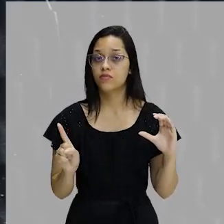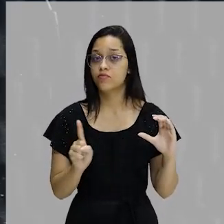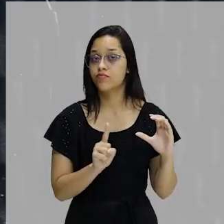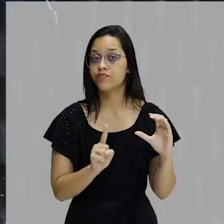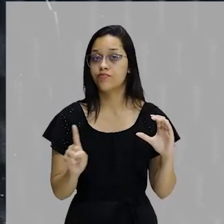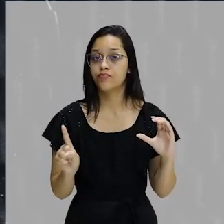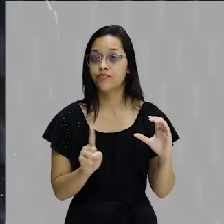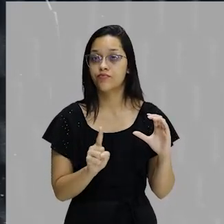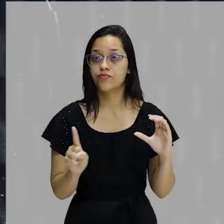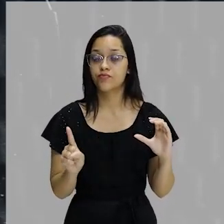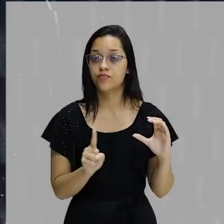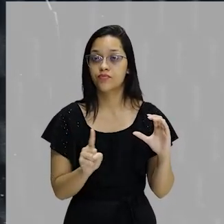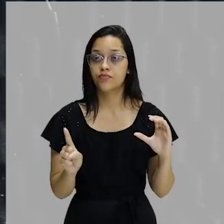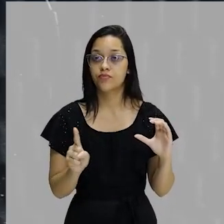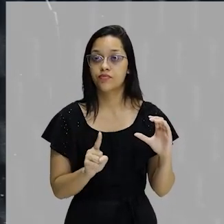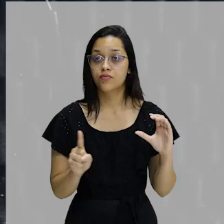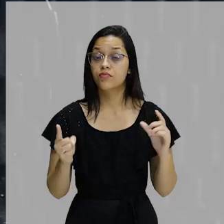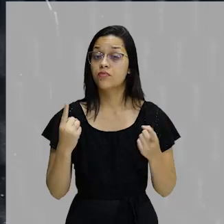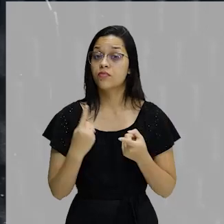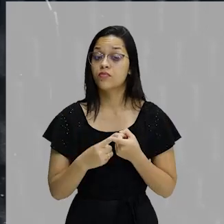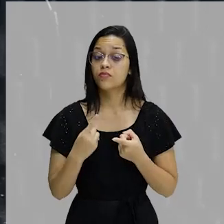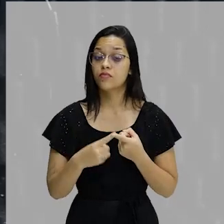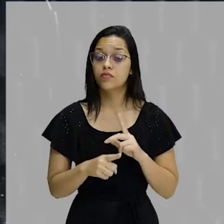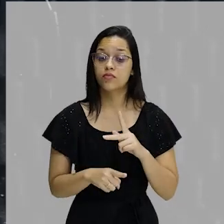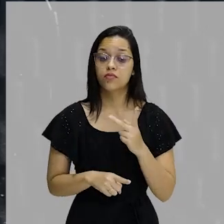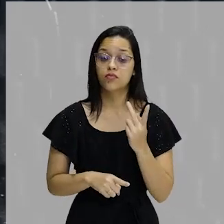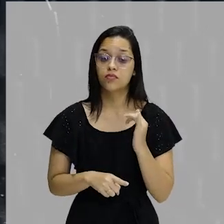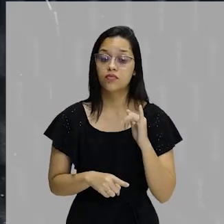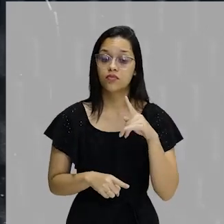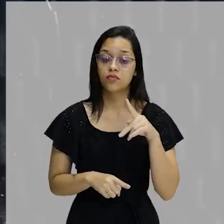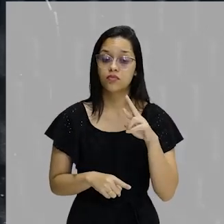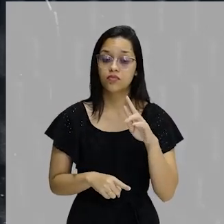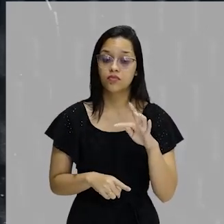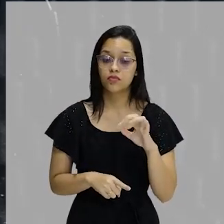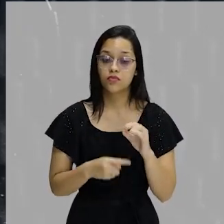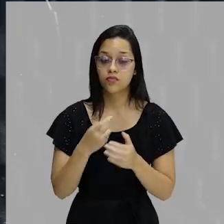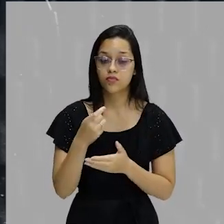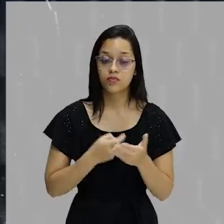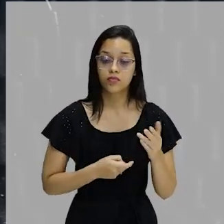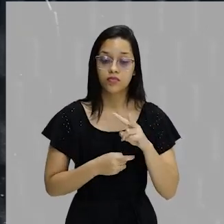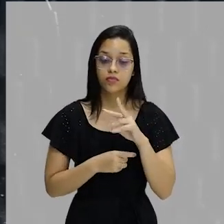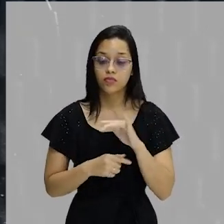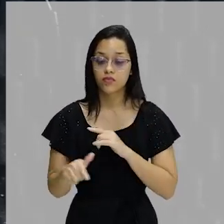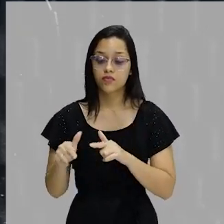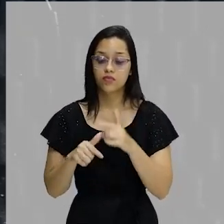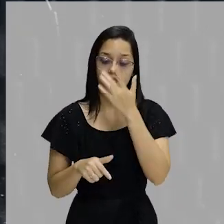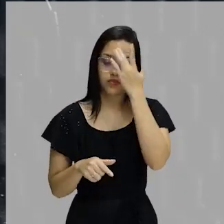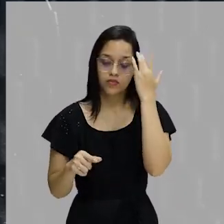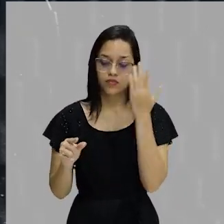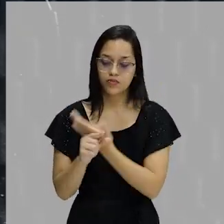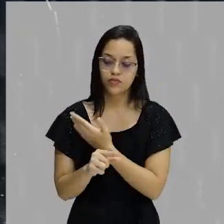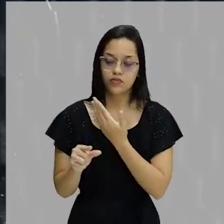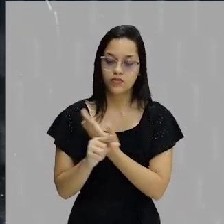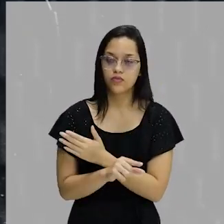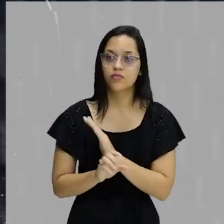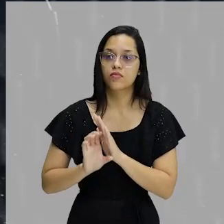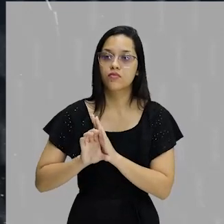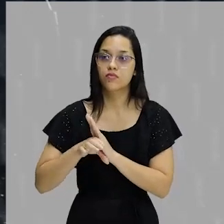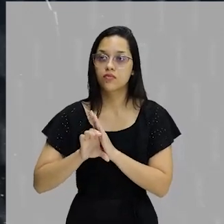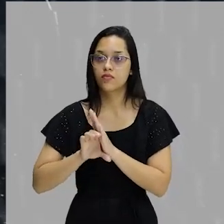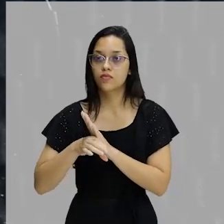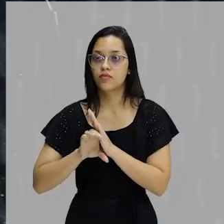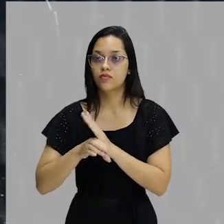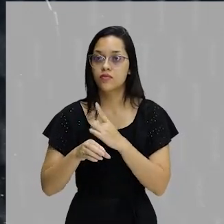leitor e autor? Também não. Porque o hipertexto vai trabalhar com autores, com conceitos,